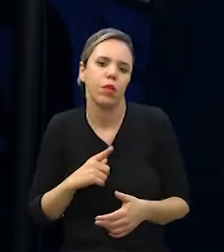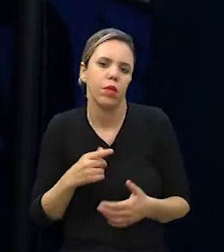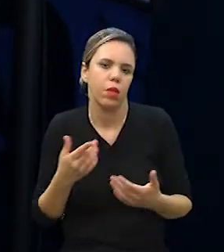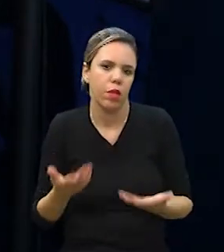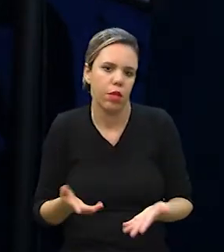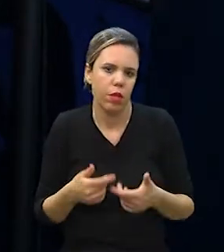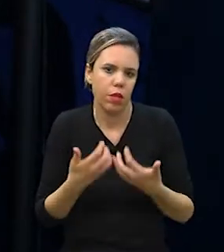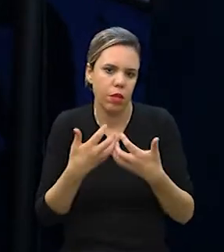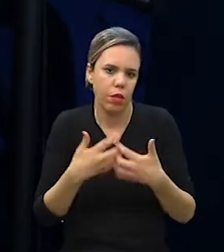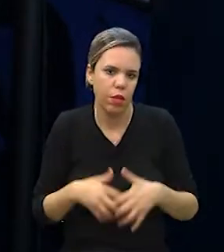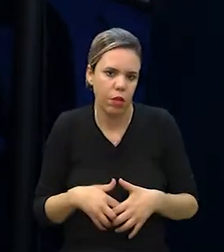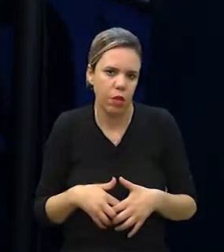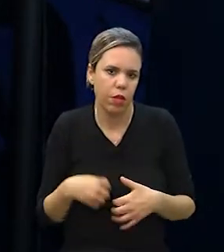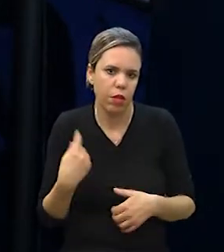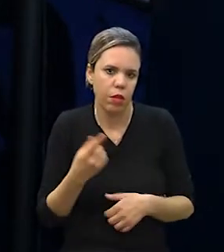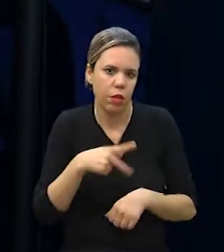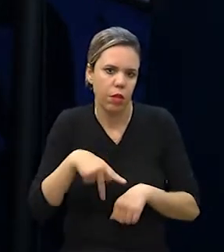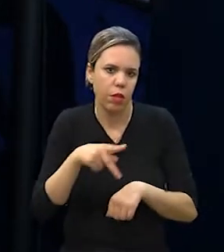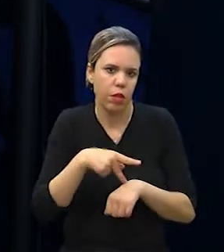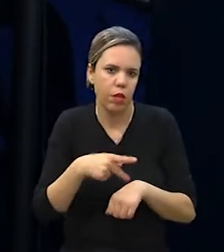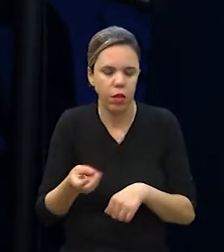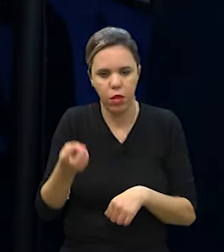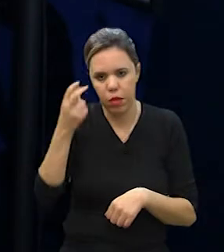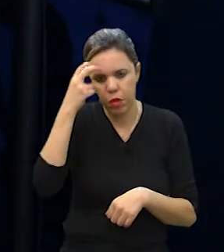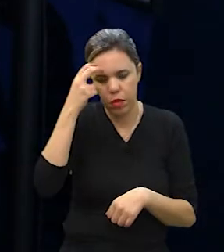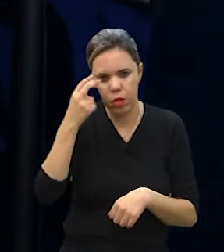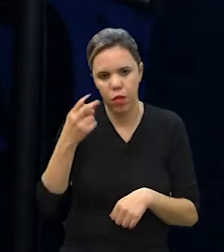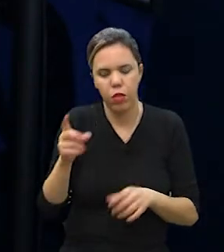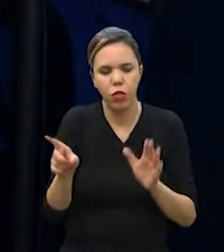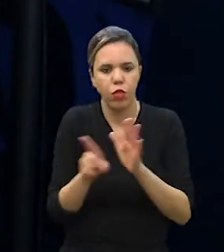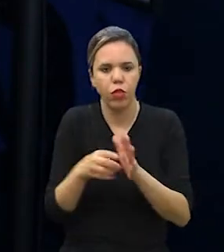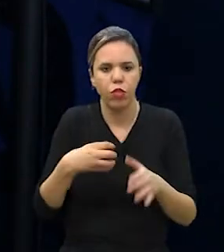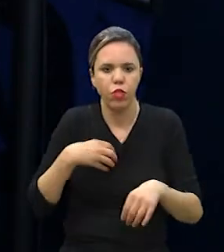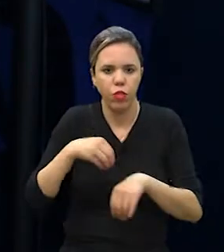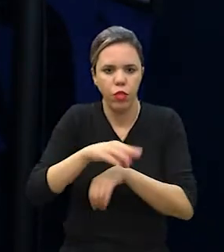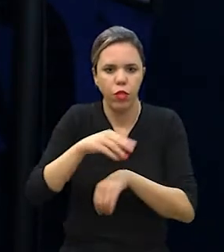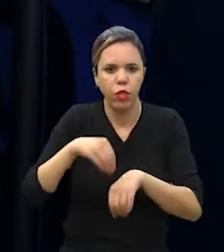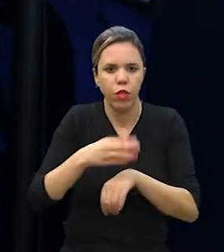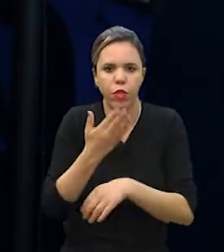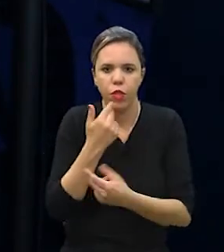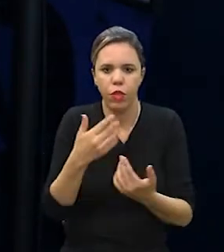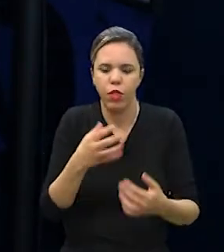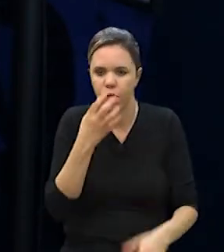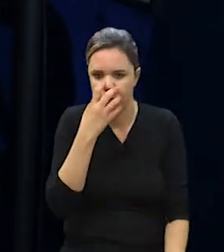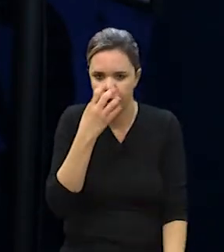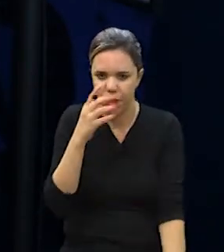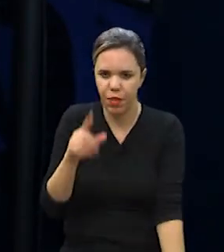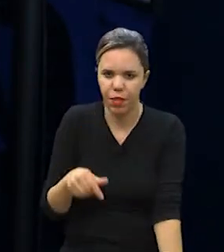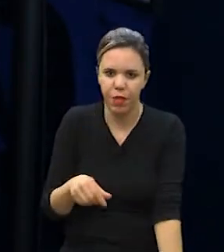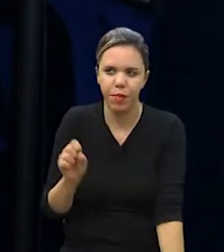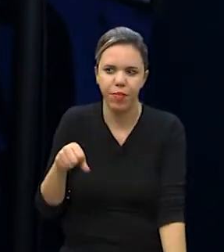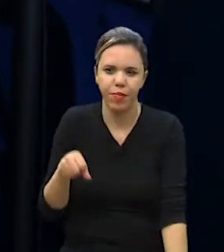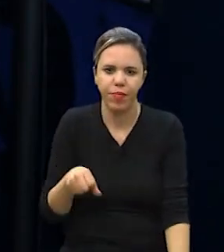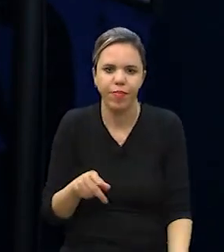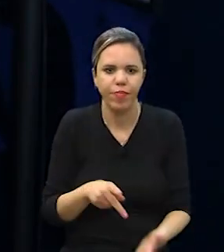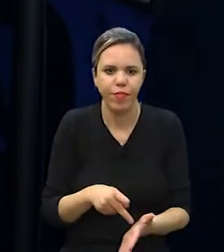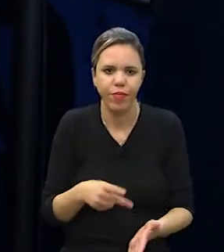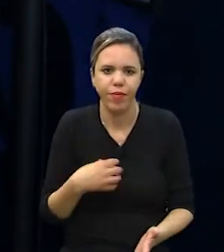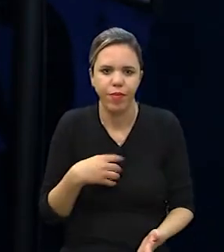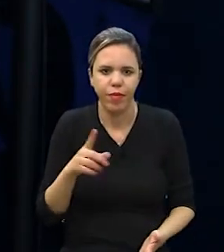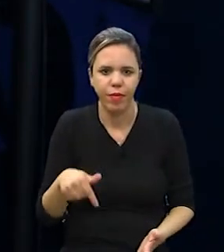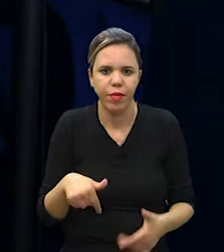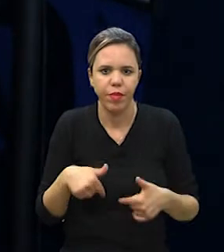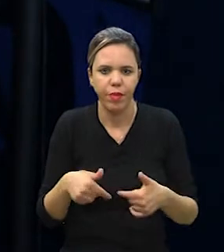a gente reflete bem o que é o nosso país. A cultura do dono influencia no que come o cachorrinho. Sem